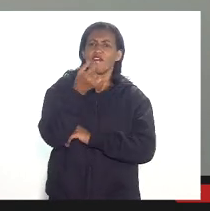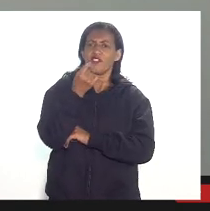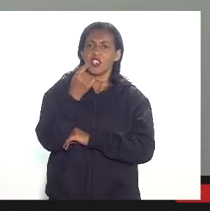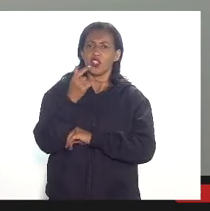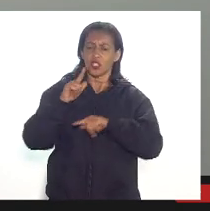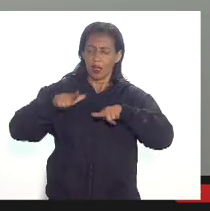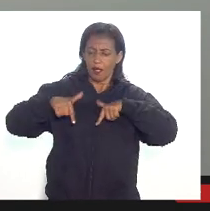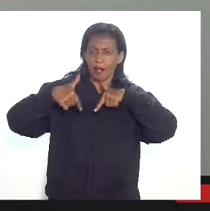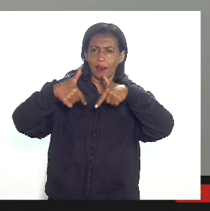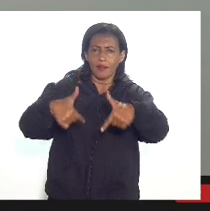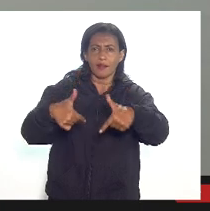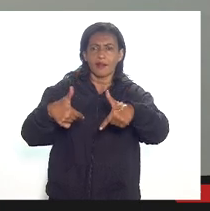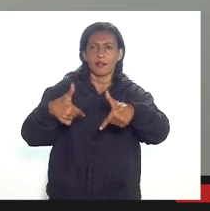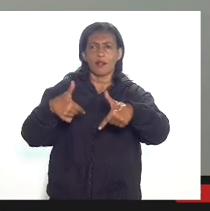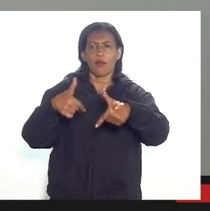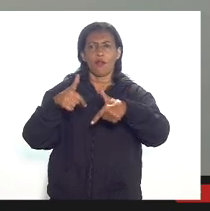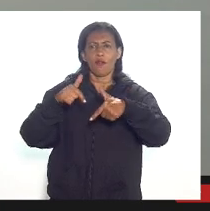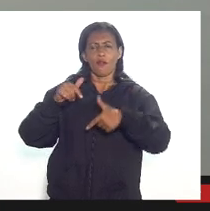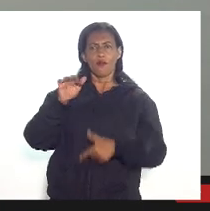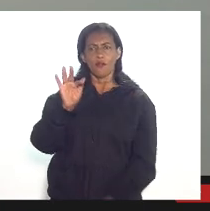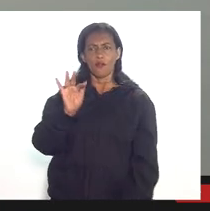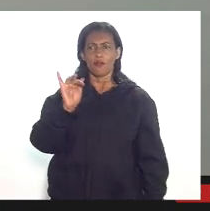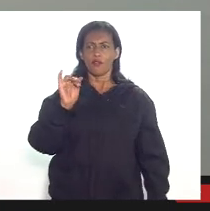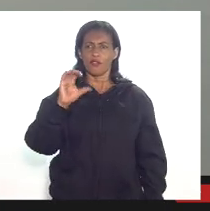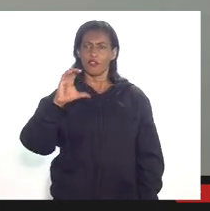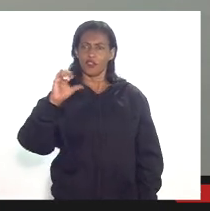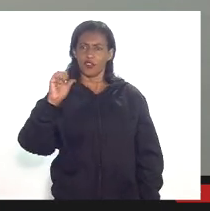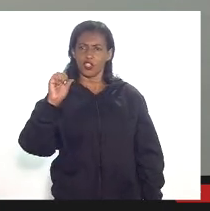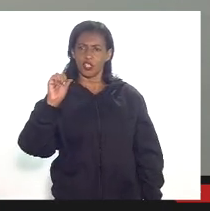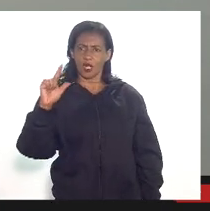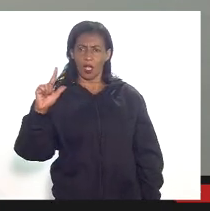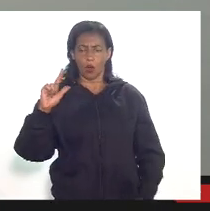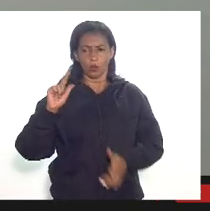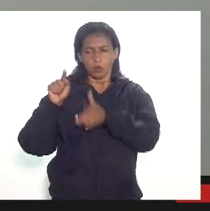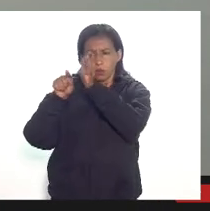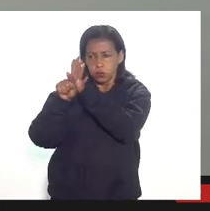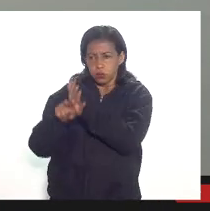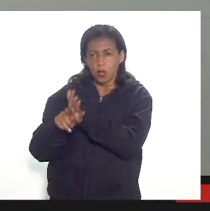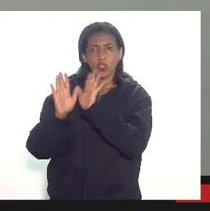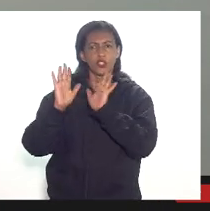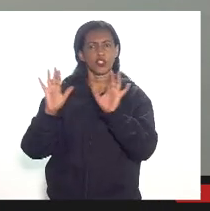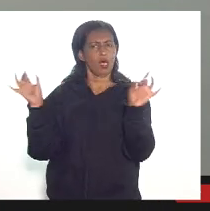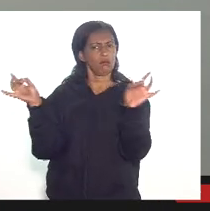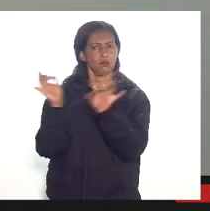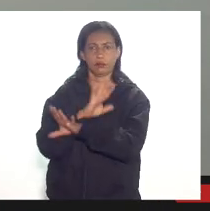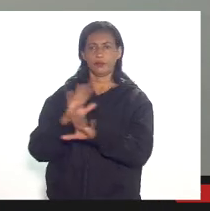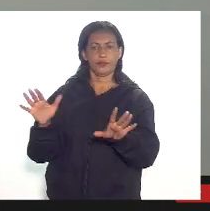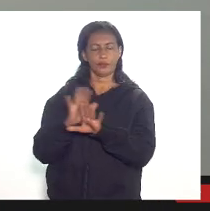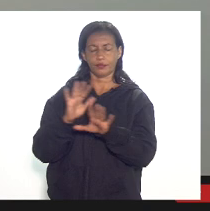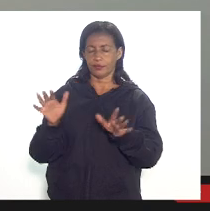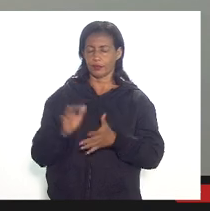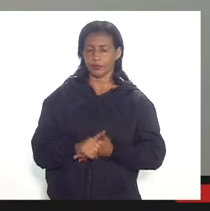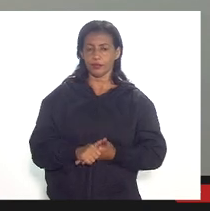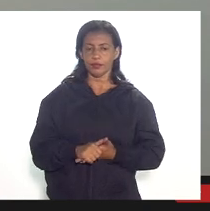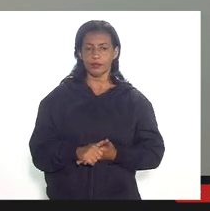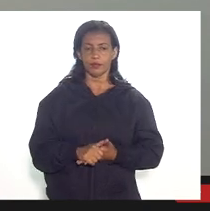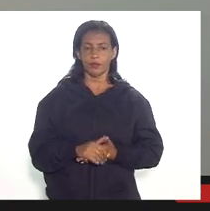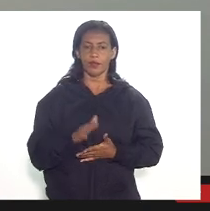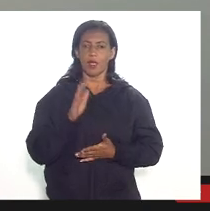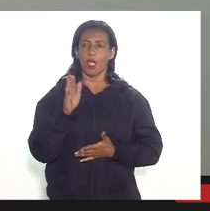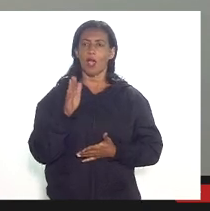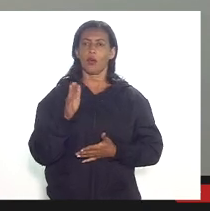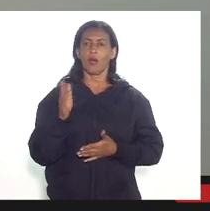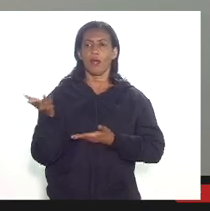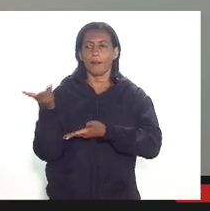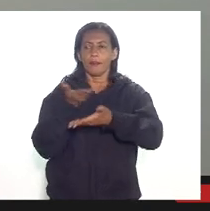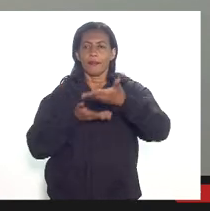foram encerradas tá por diversos temas nós tentamos concentrar aqui as que eram mais pertinentes relacionadas a participação